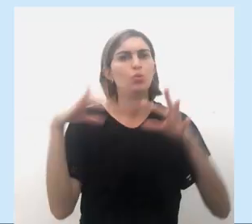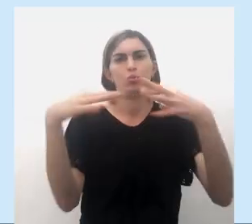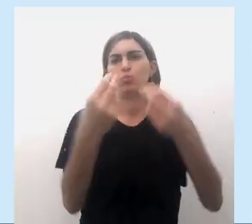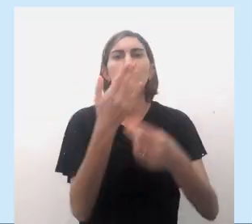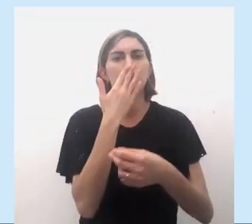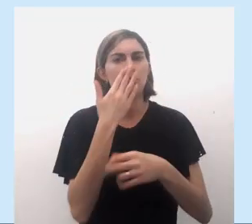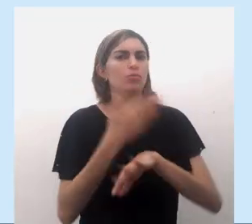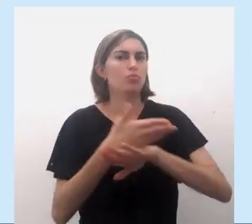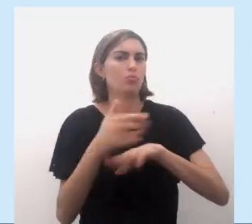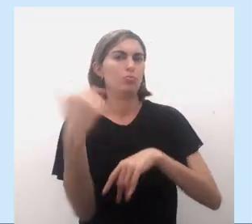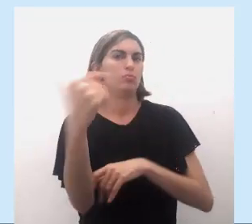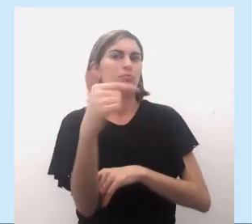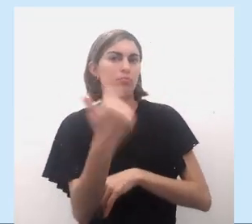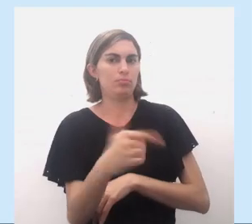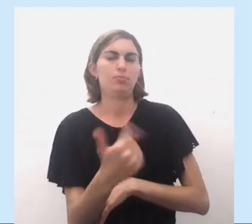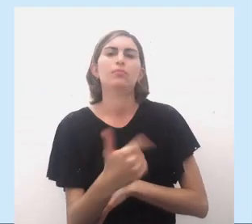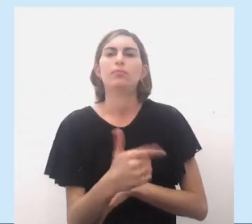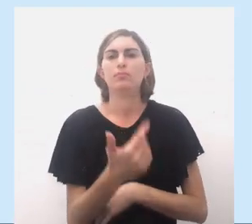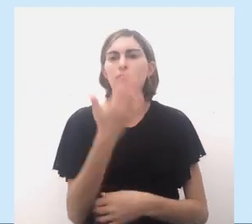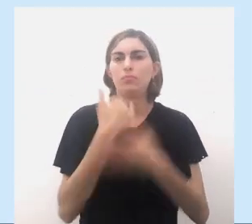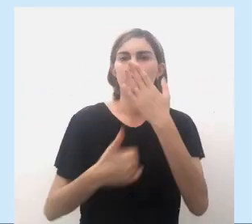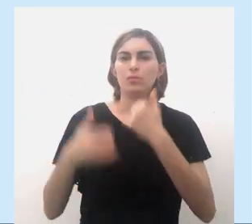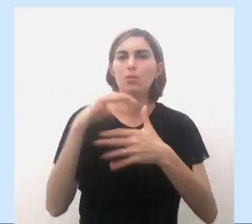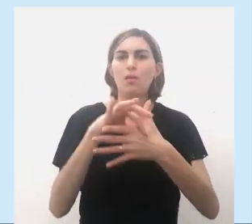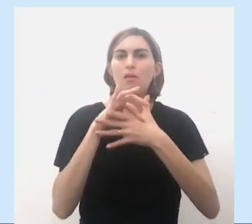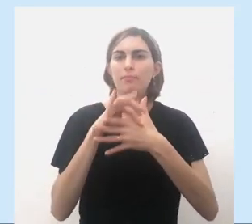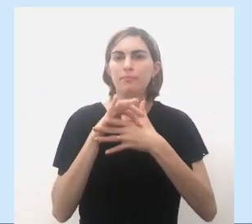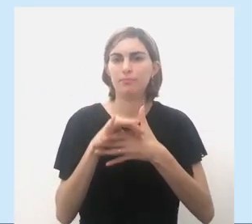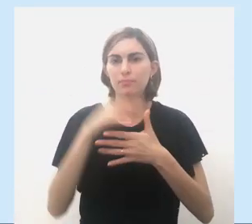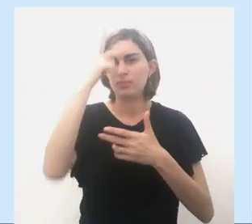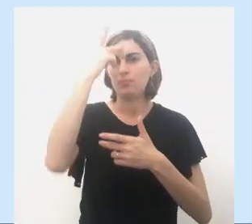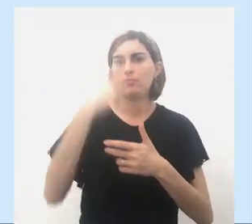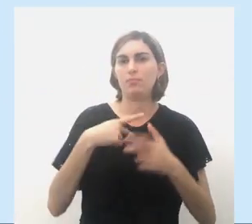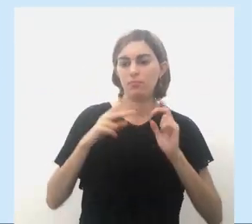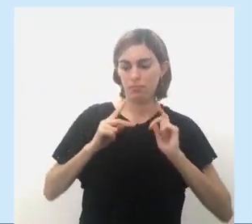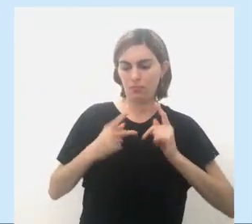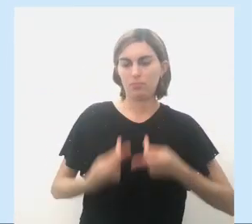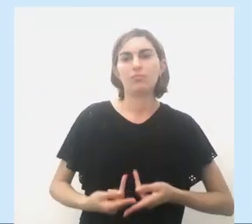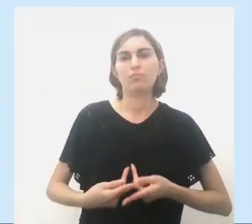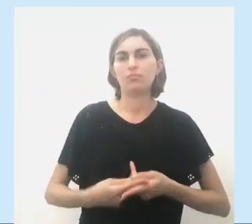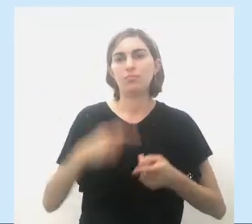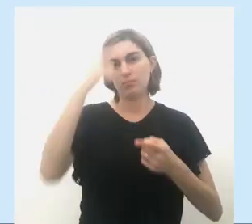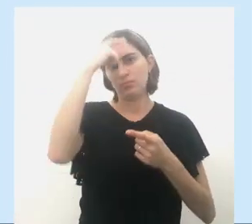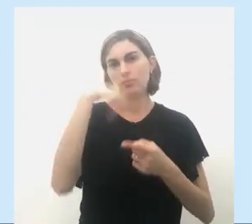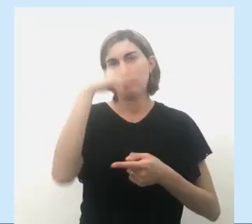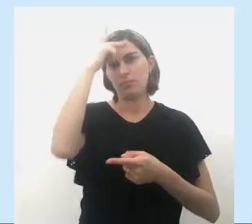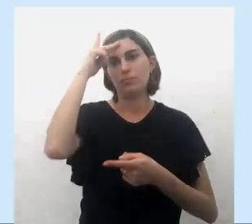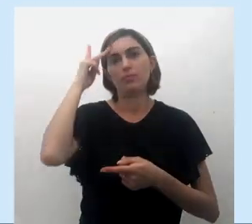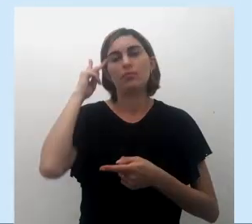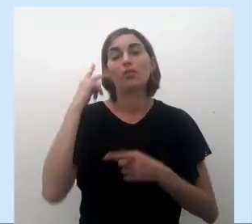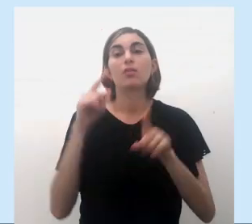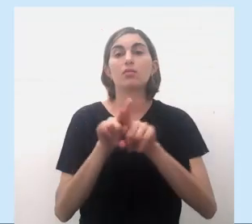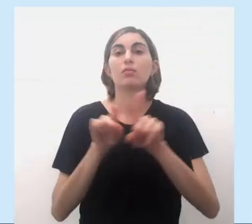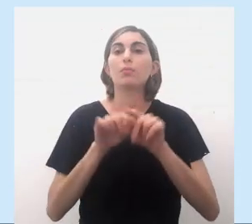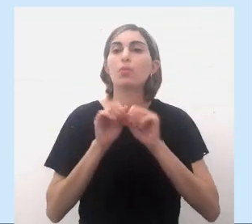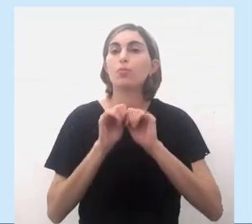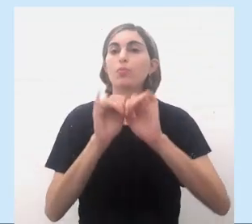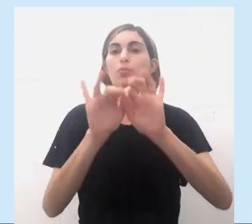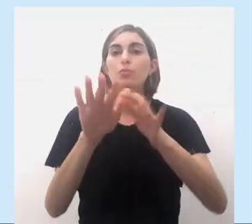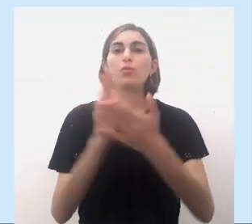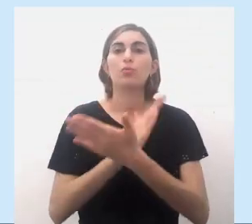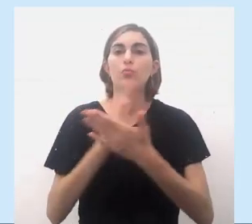essa prática de canibalismo. E outra, ele diz que há aqueles que impedissem a